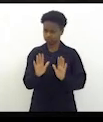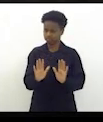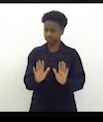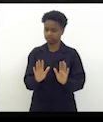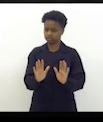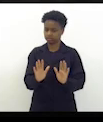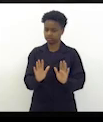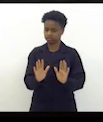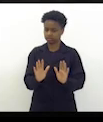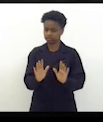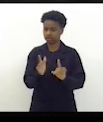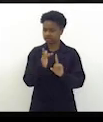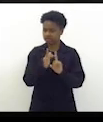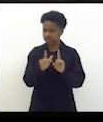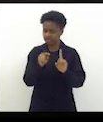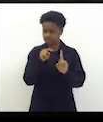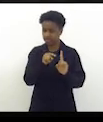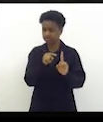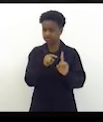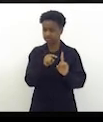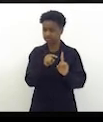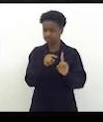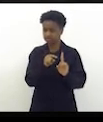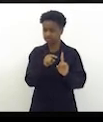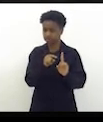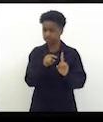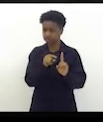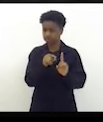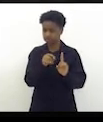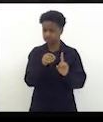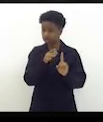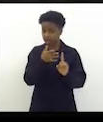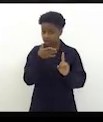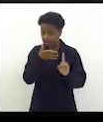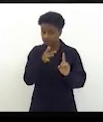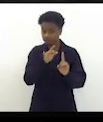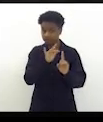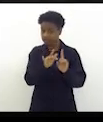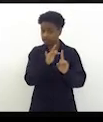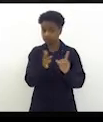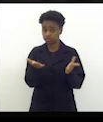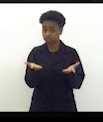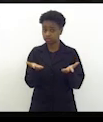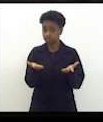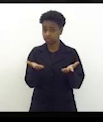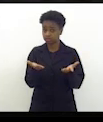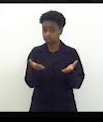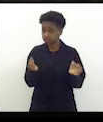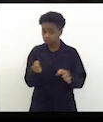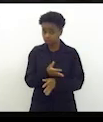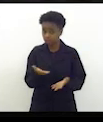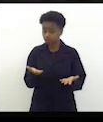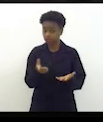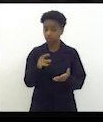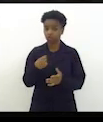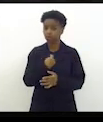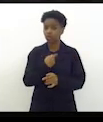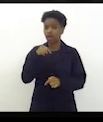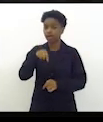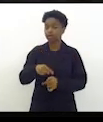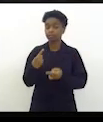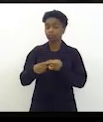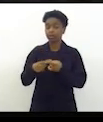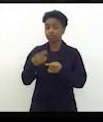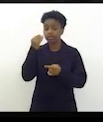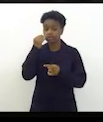vítima é vítima e ponto final e aqui estamos para assegurar o direito